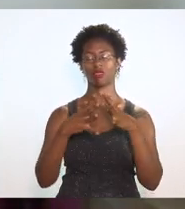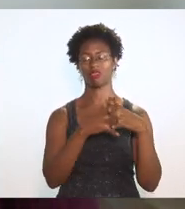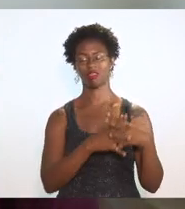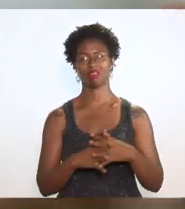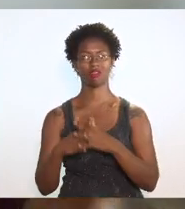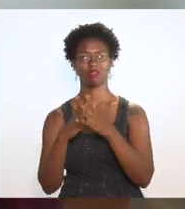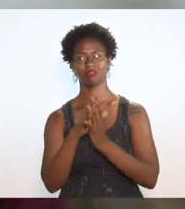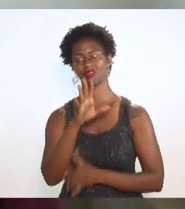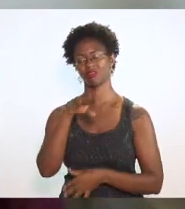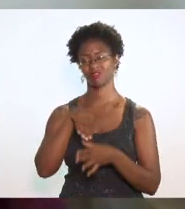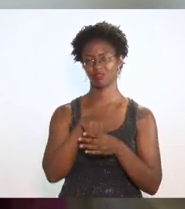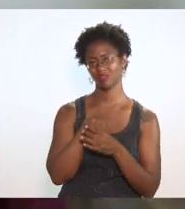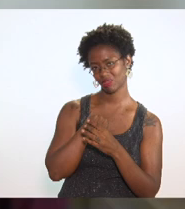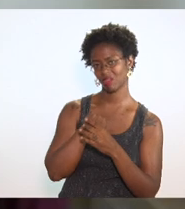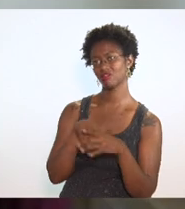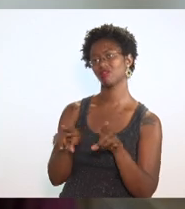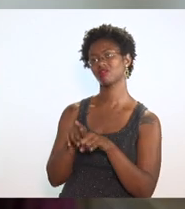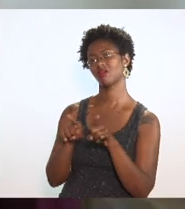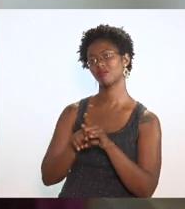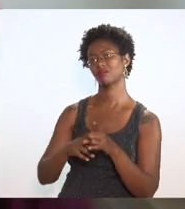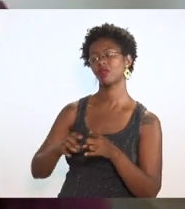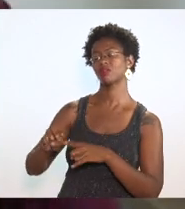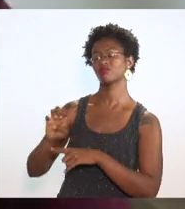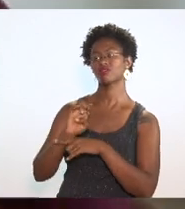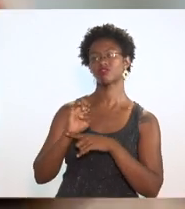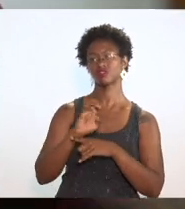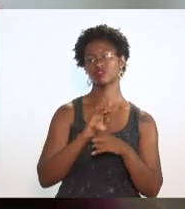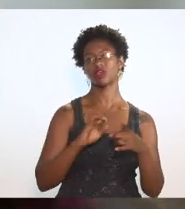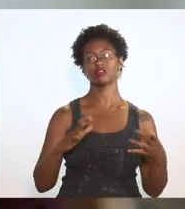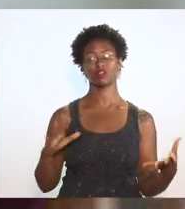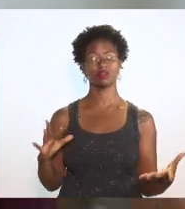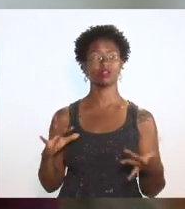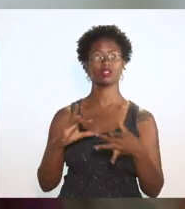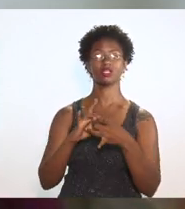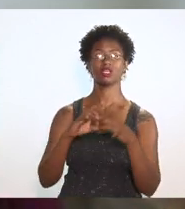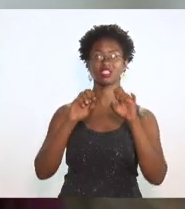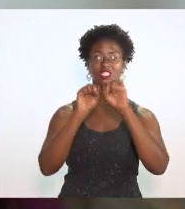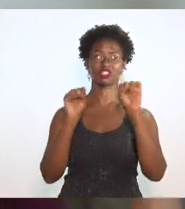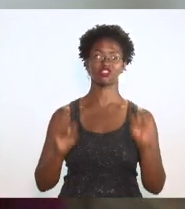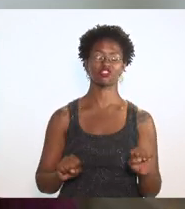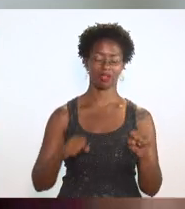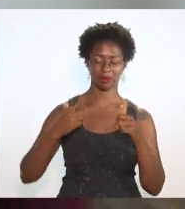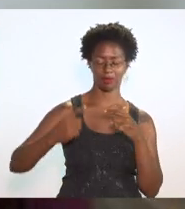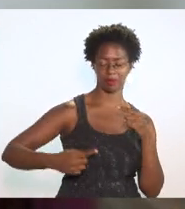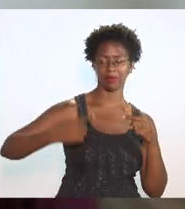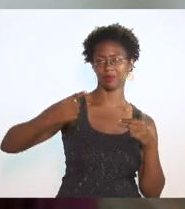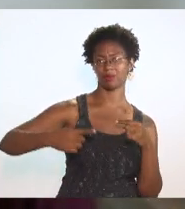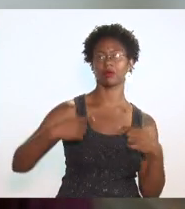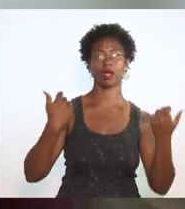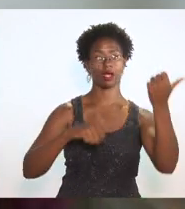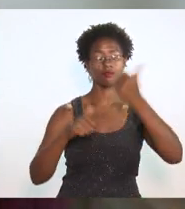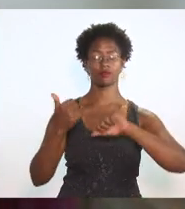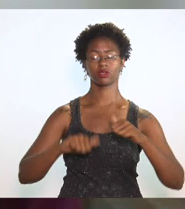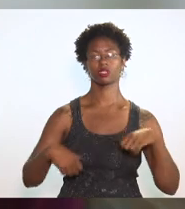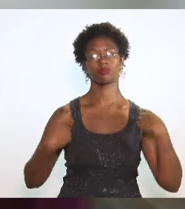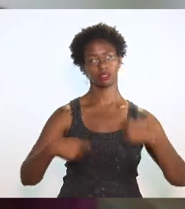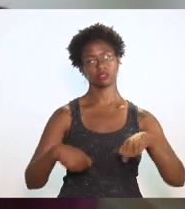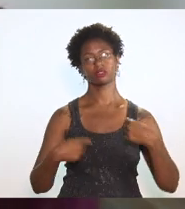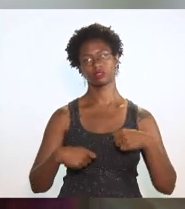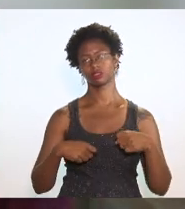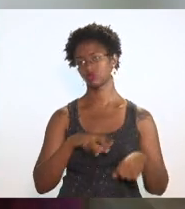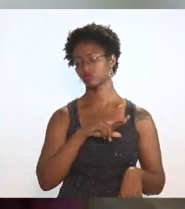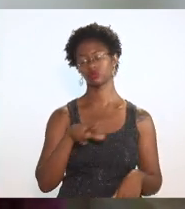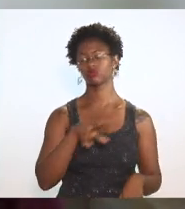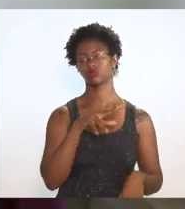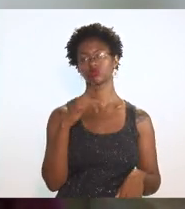interno ou interestadual isso chama sinergia de um sistema que tem que ser avaliado isso não consegue se